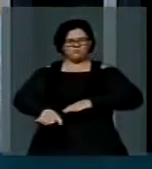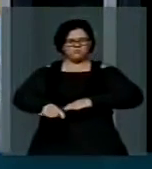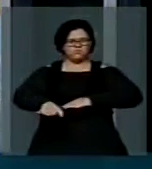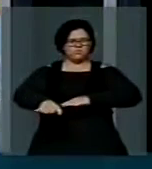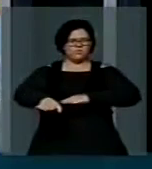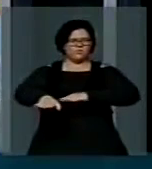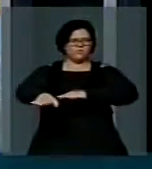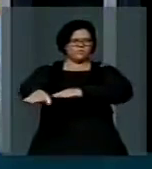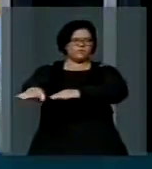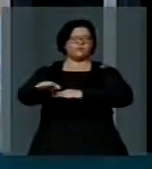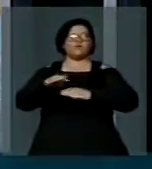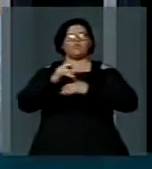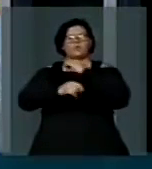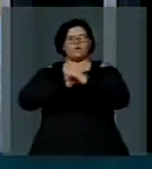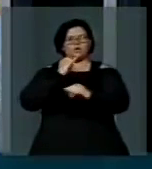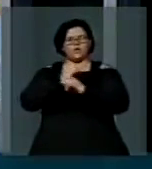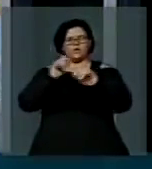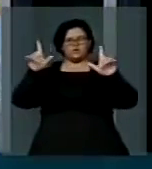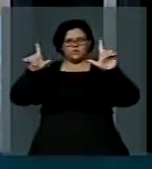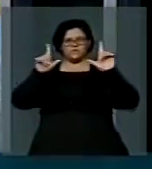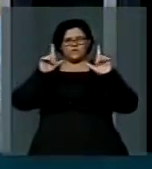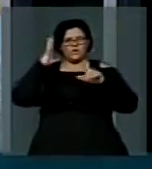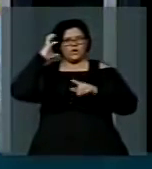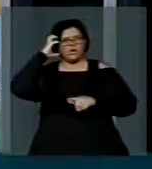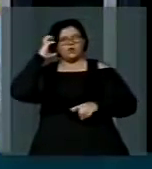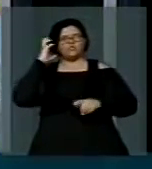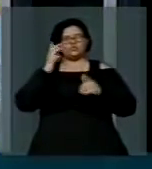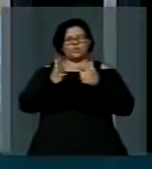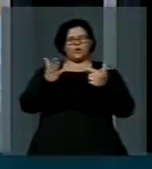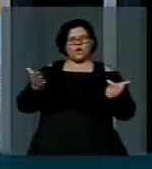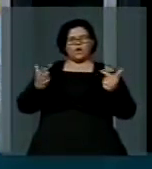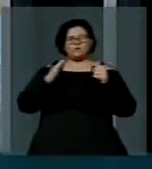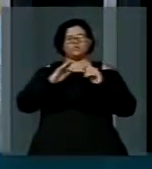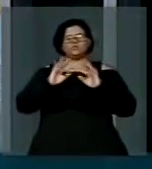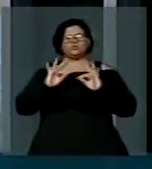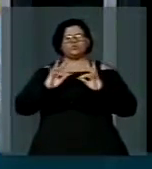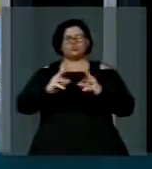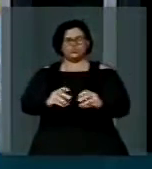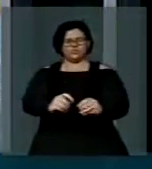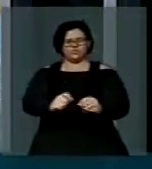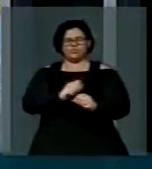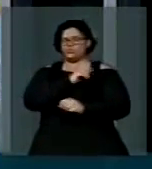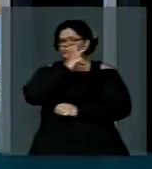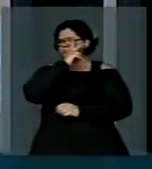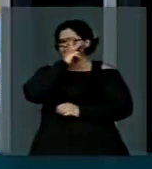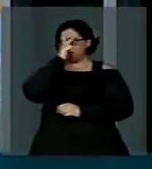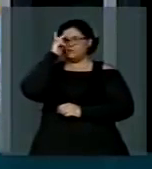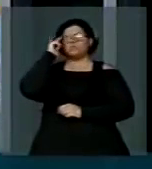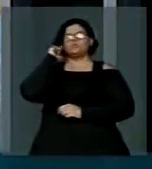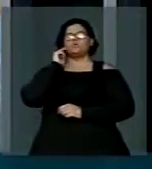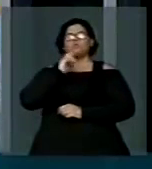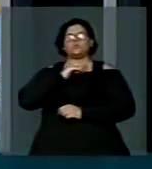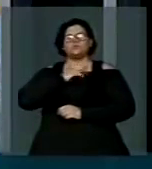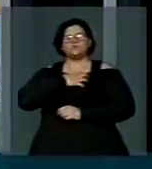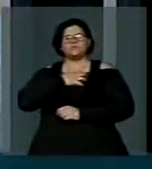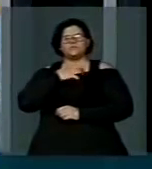internet, a televisão, rádio, jornais, estampam todos os dias